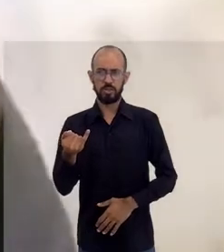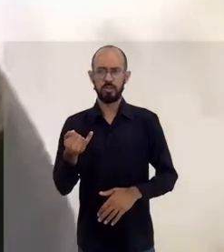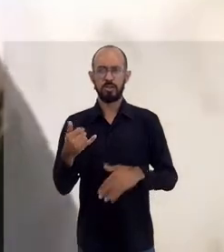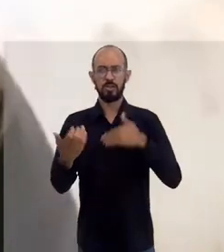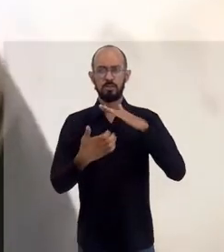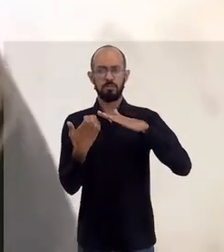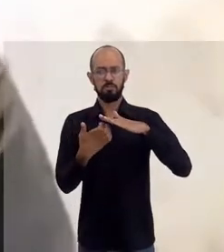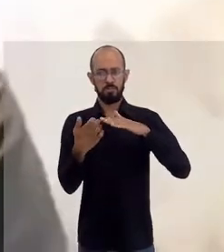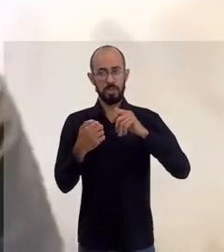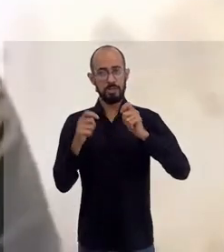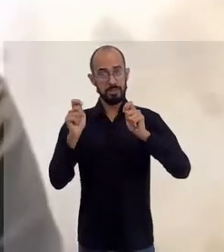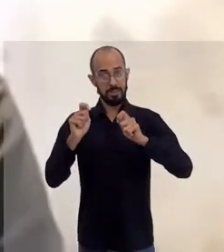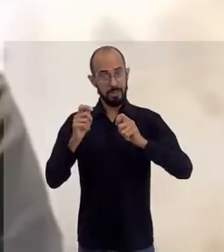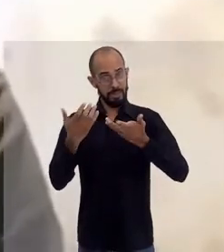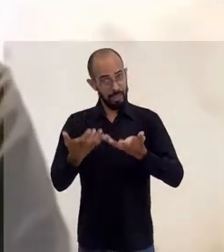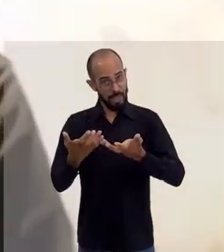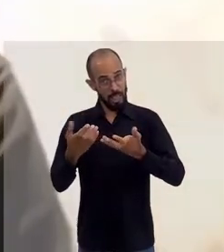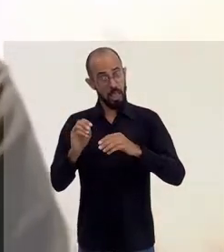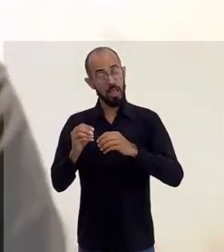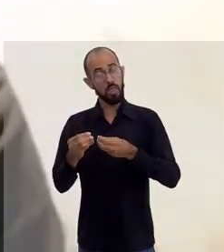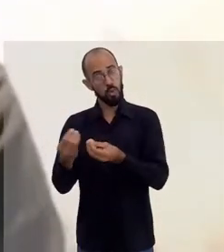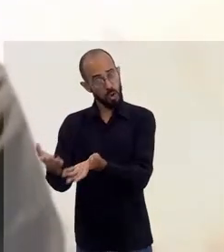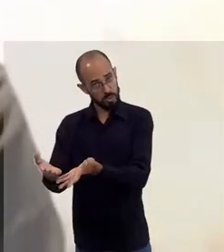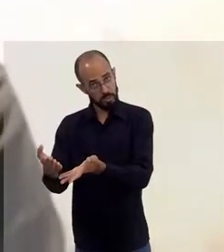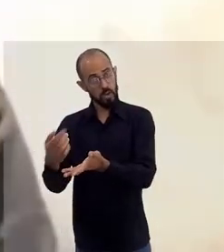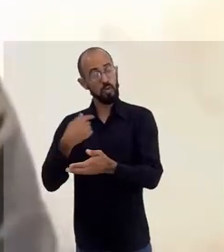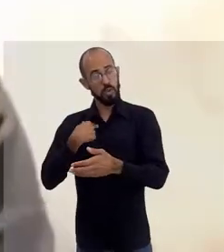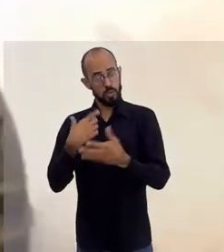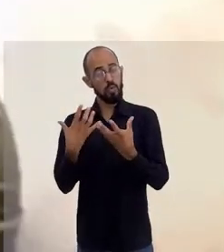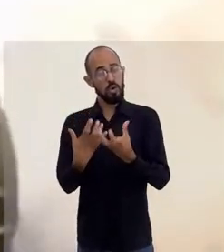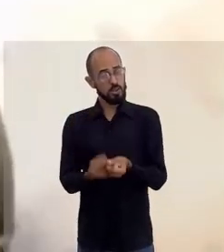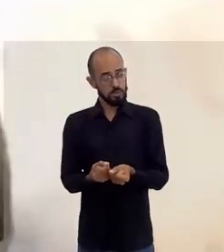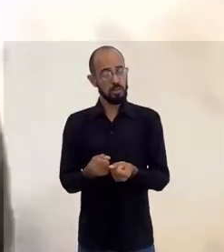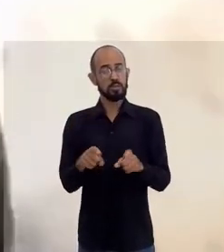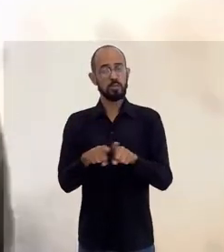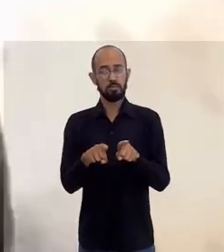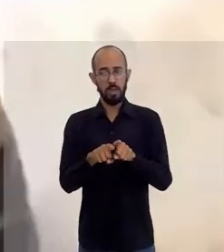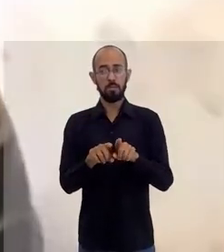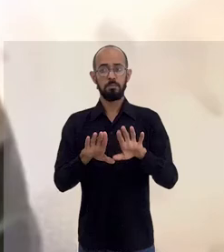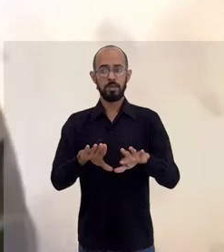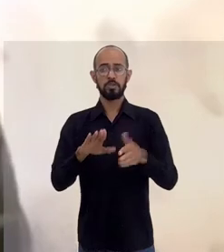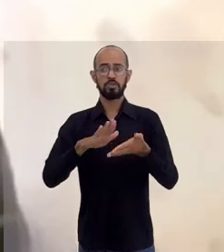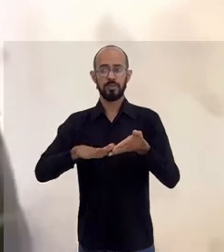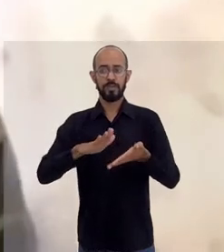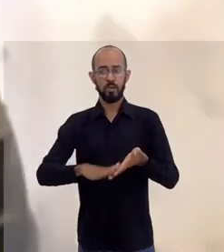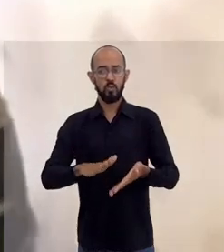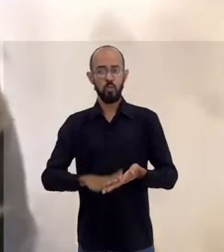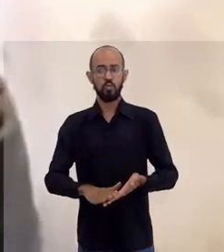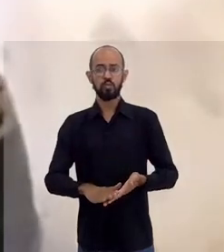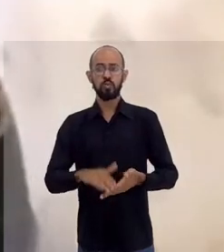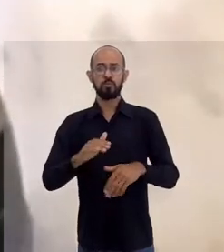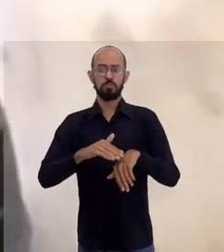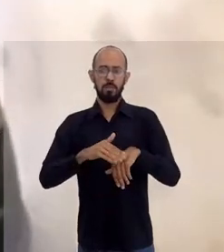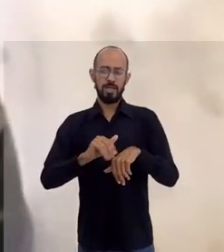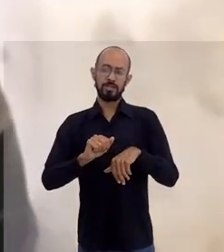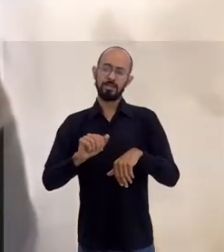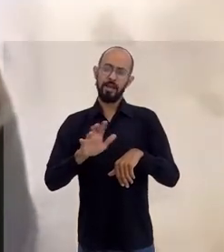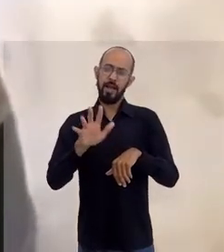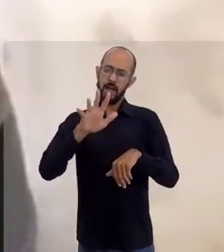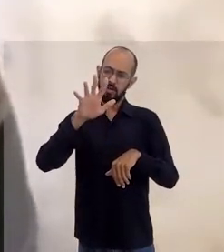de receber empresas que puderem doar e quiserem doar, estou à disposição. A gente vai ter custos um pouco mais